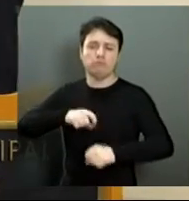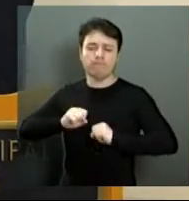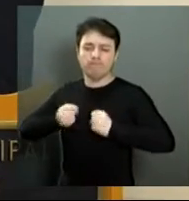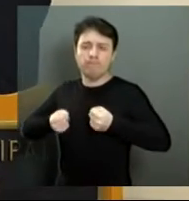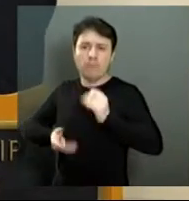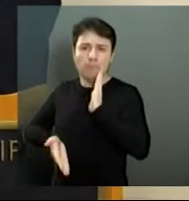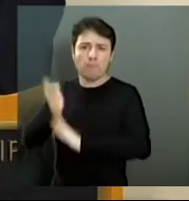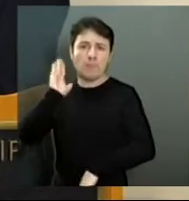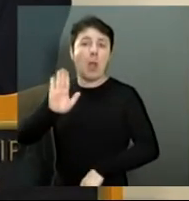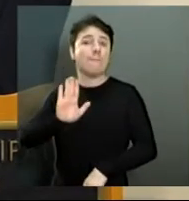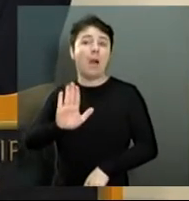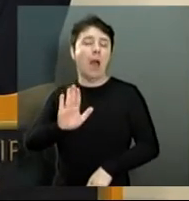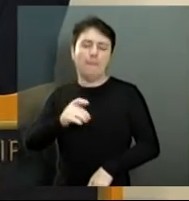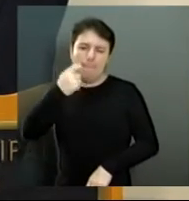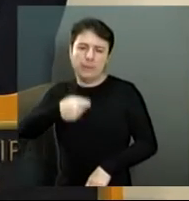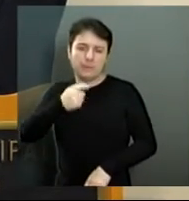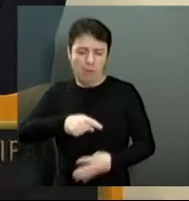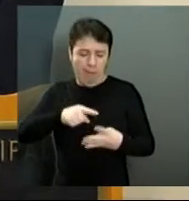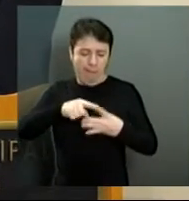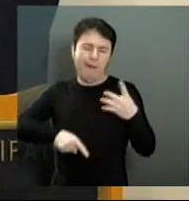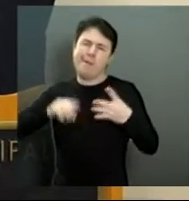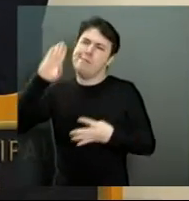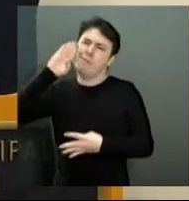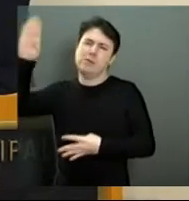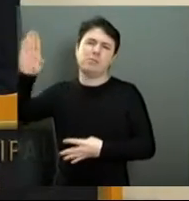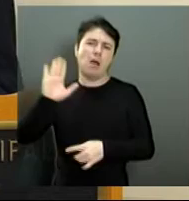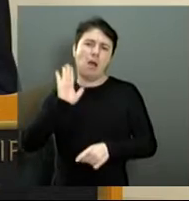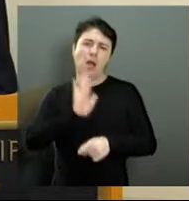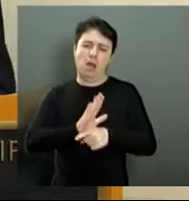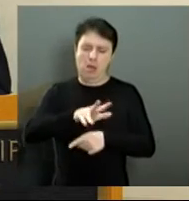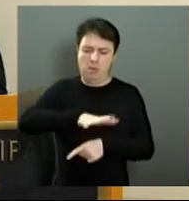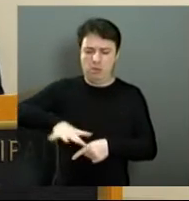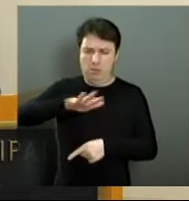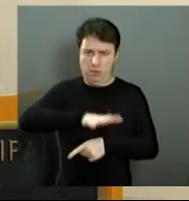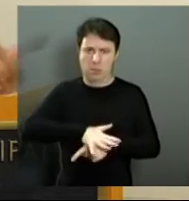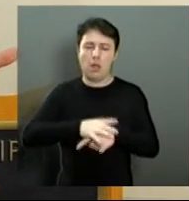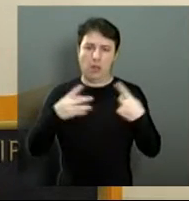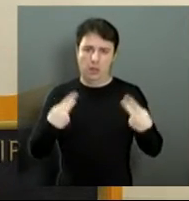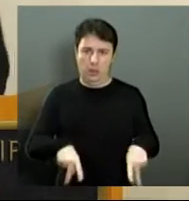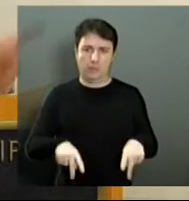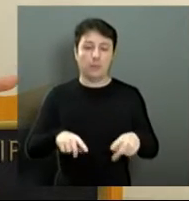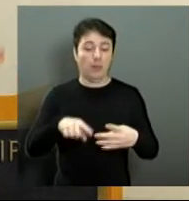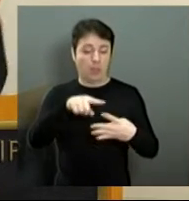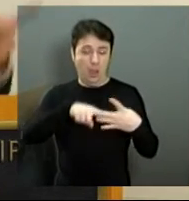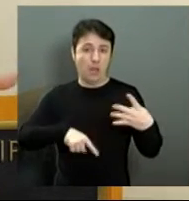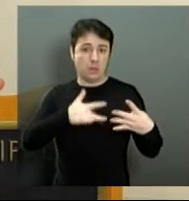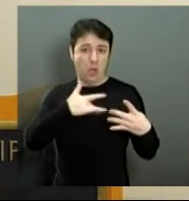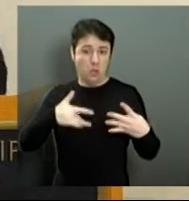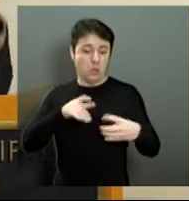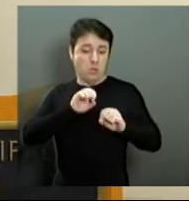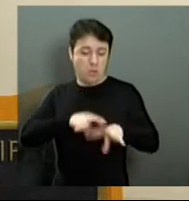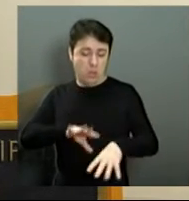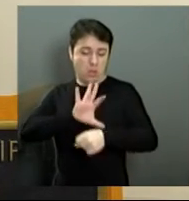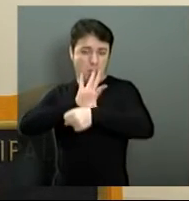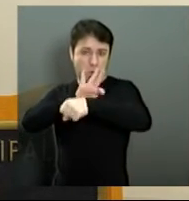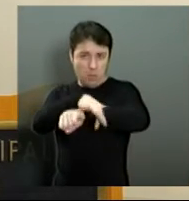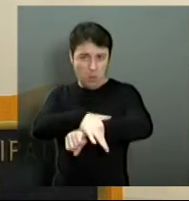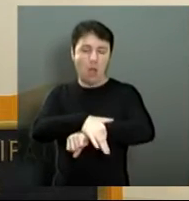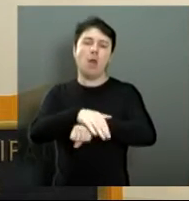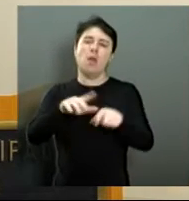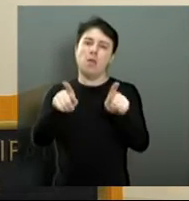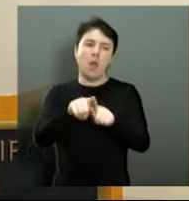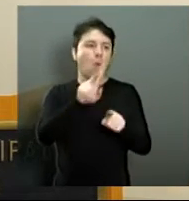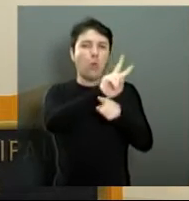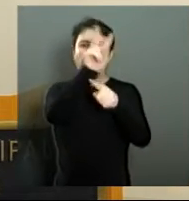consequências do serviço que nós fazemos de otimização para o nosso município. Então vamos priorizar saúde, educação, segurança, zeladoria, que é